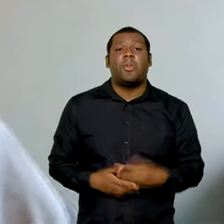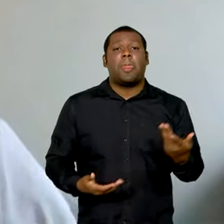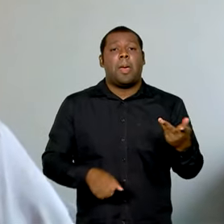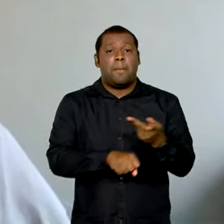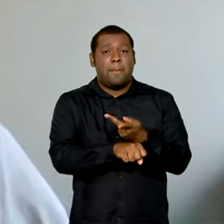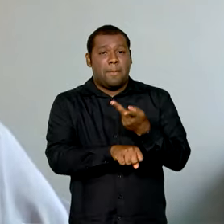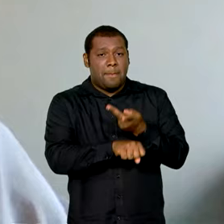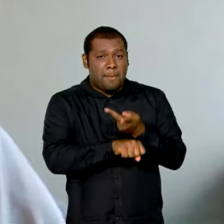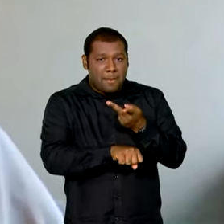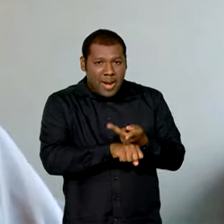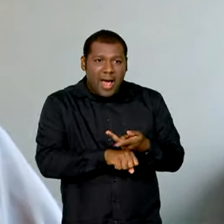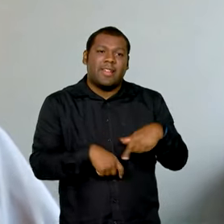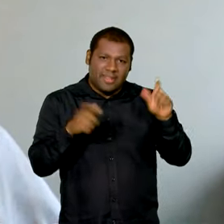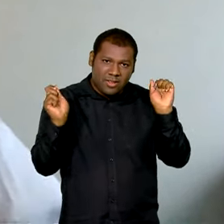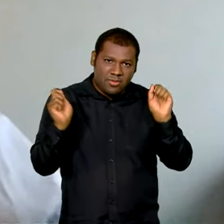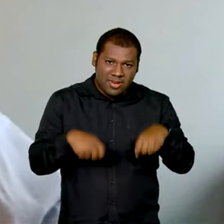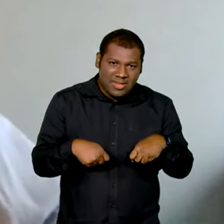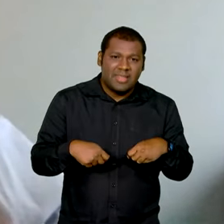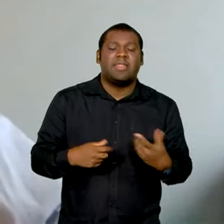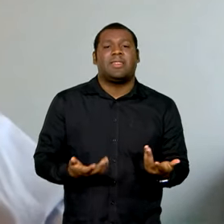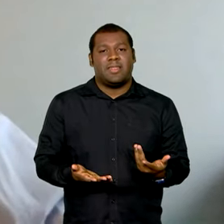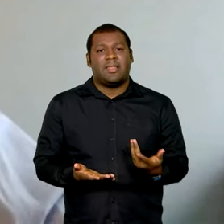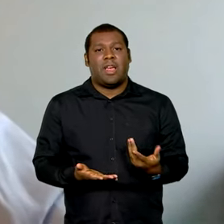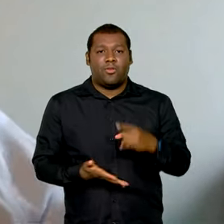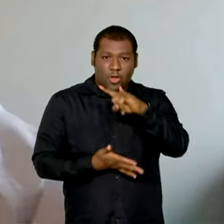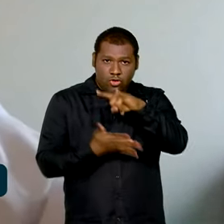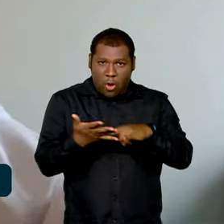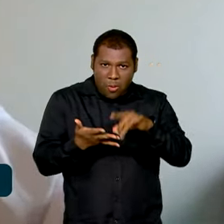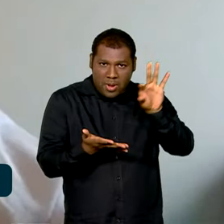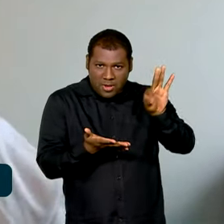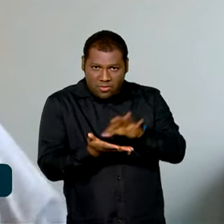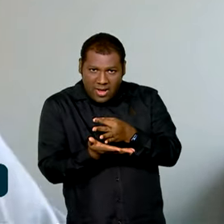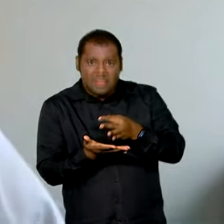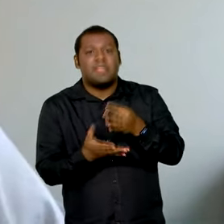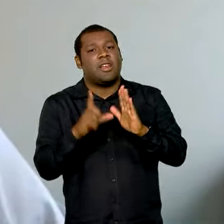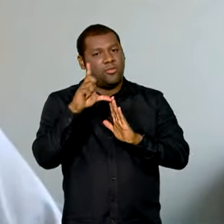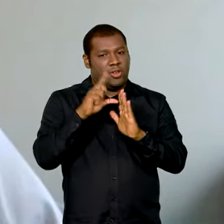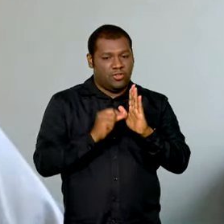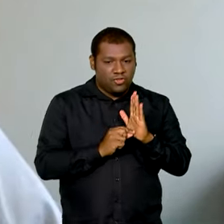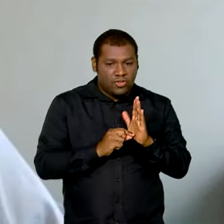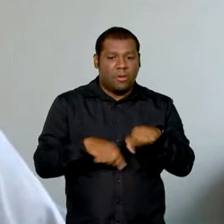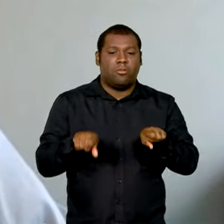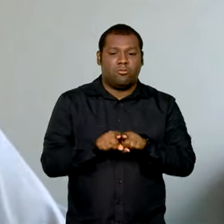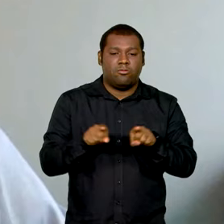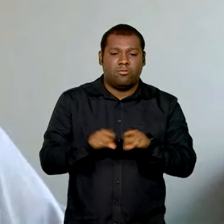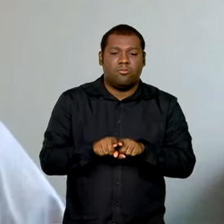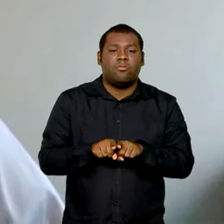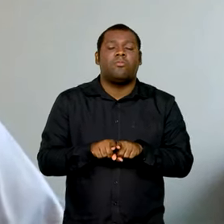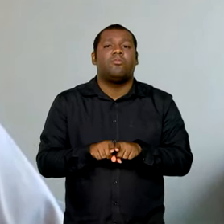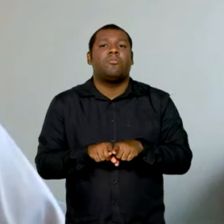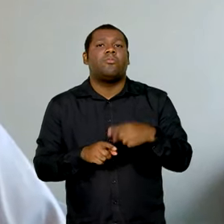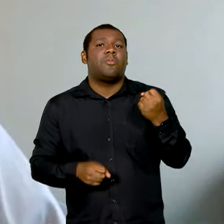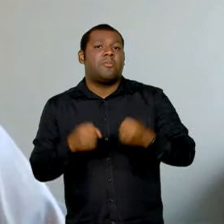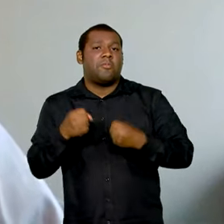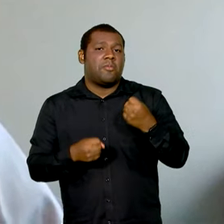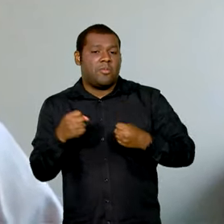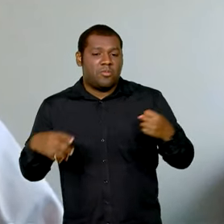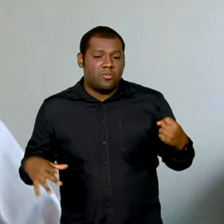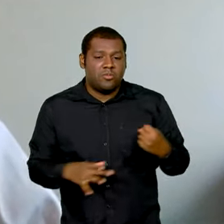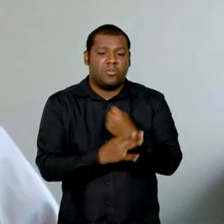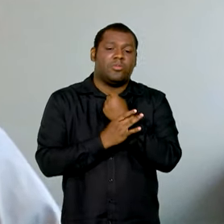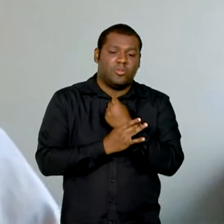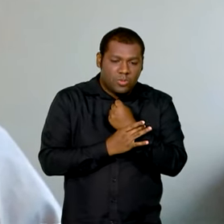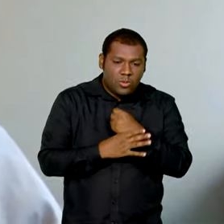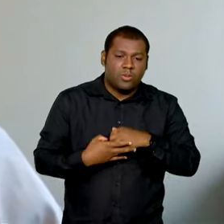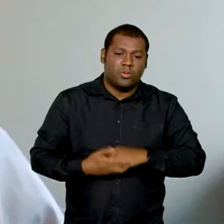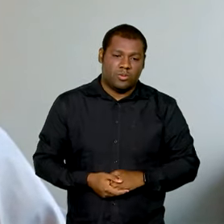serviços como assinatura eletrônica, como a transferência de um carro. Então, são serviços onde eu preciso ter uma maior segurança e, de fato,